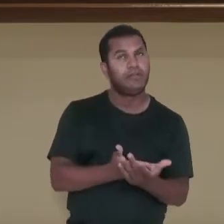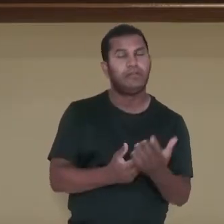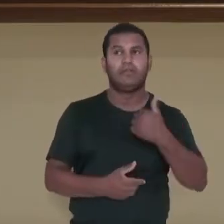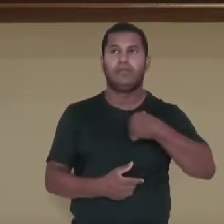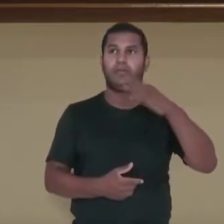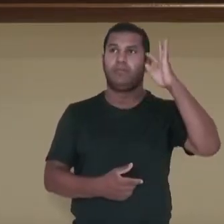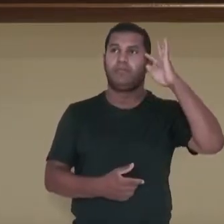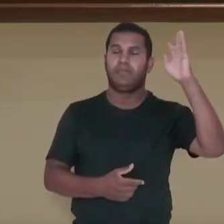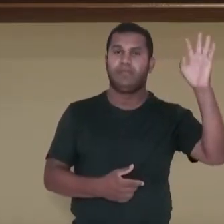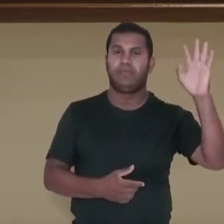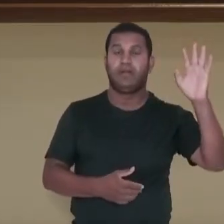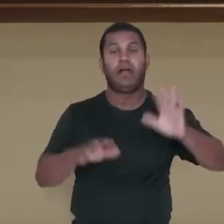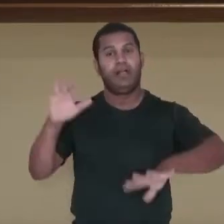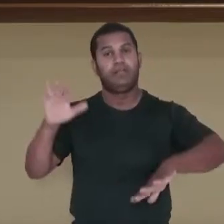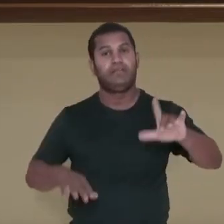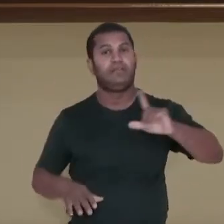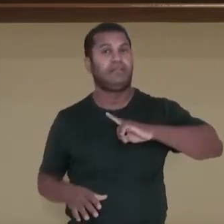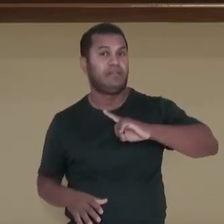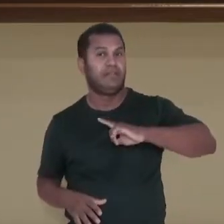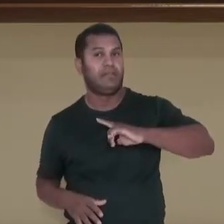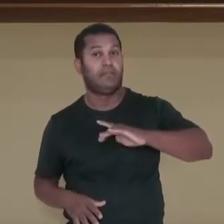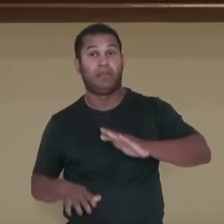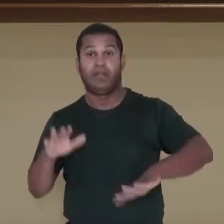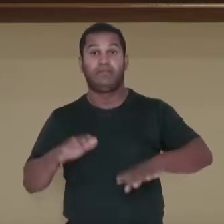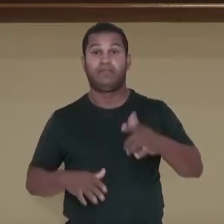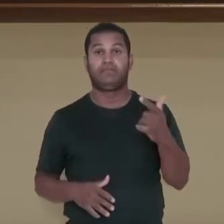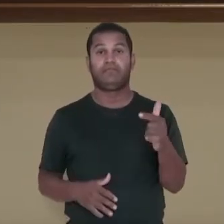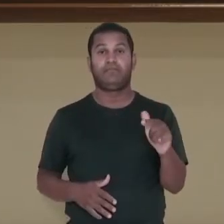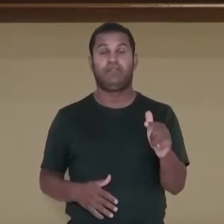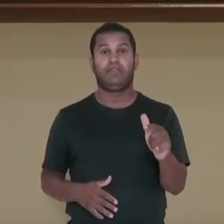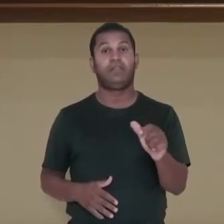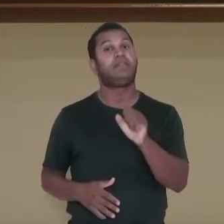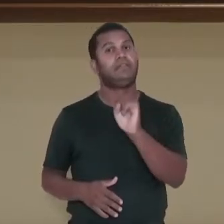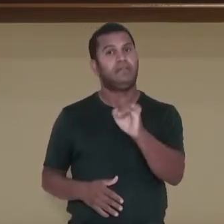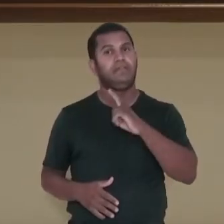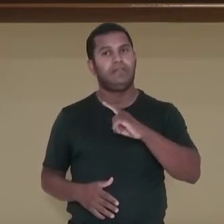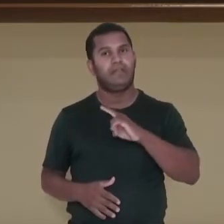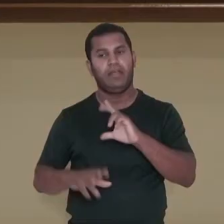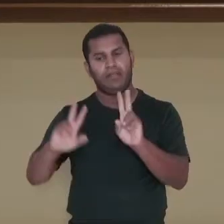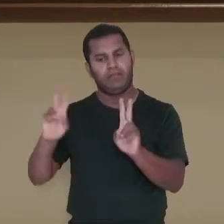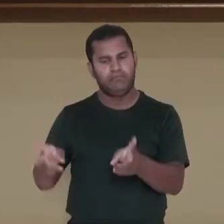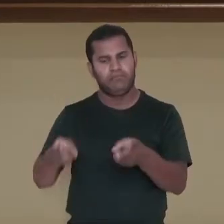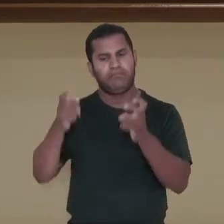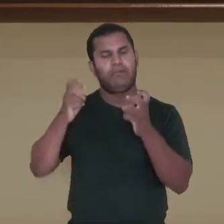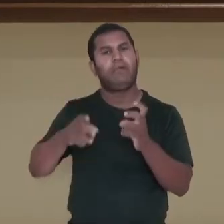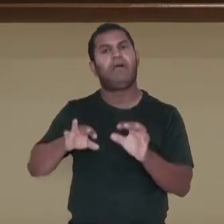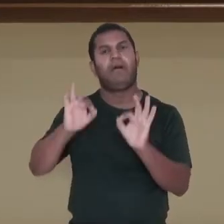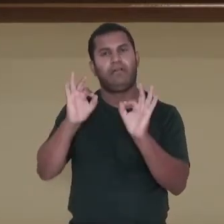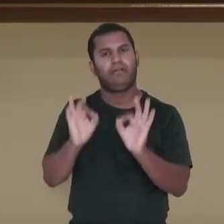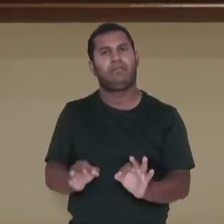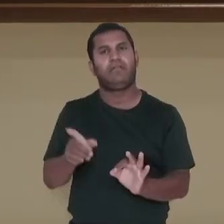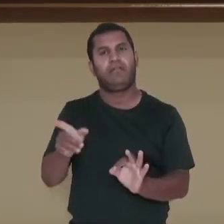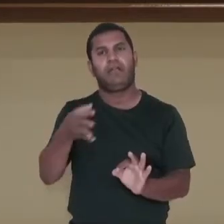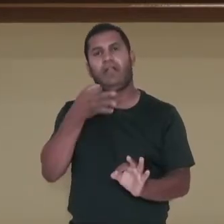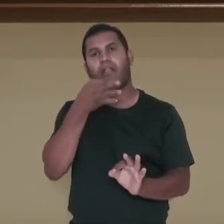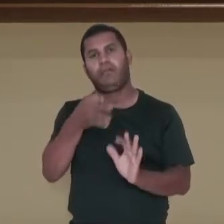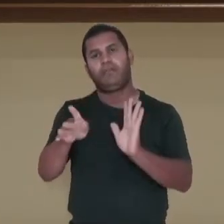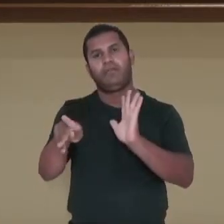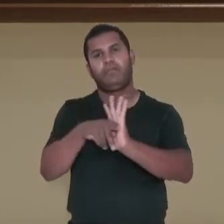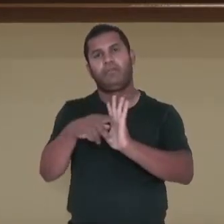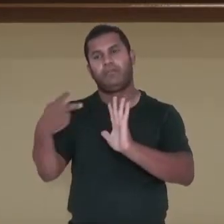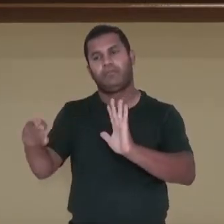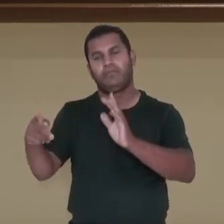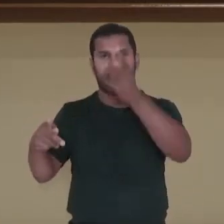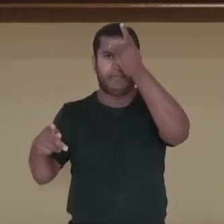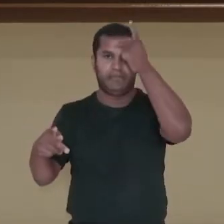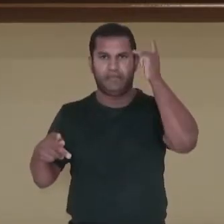Pode aparecer, mas nem sempre vai. Quando aparecer, você vai ter certeza de que está sendo exposta a uma opinião, mas